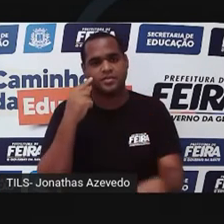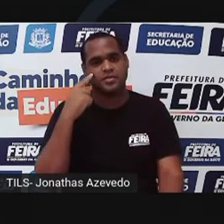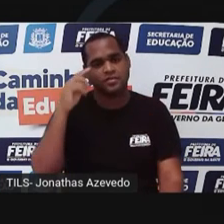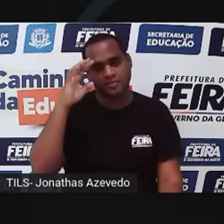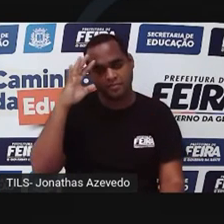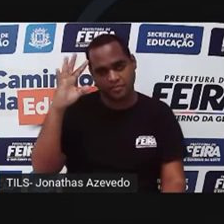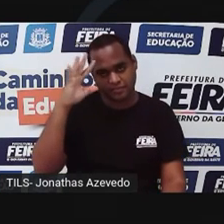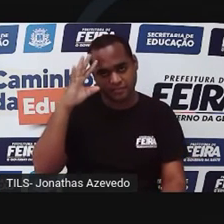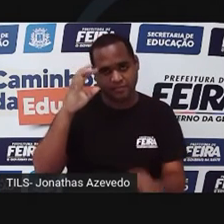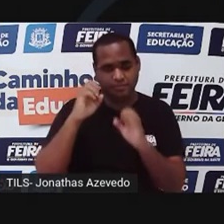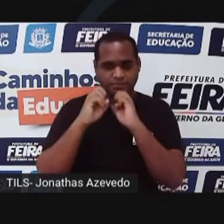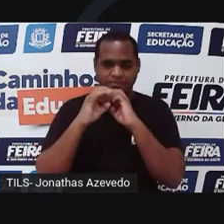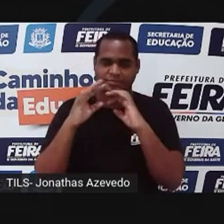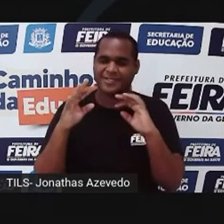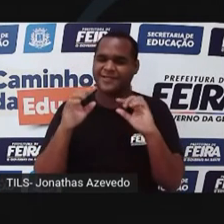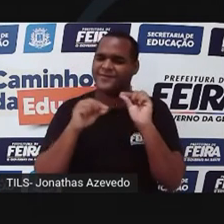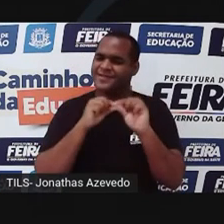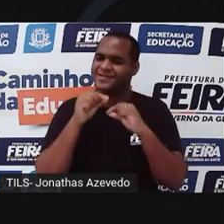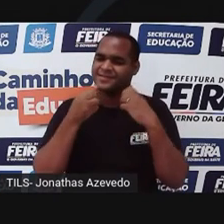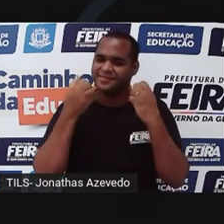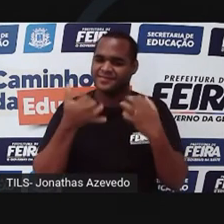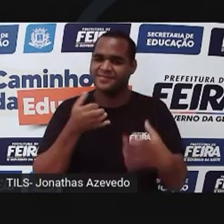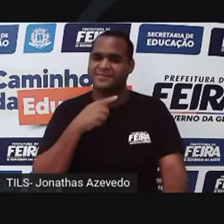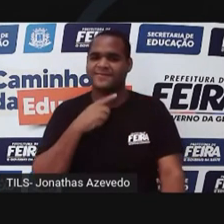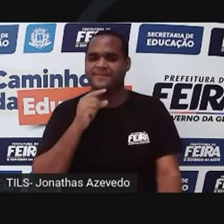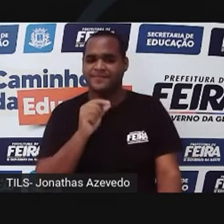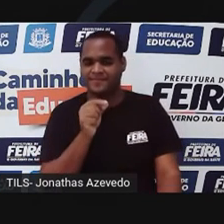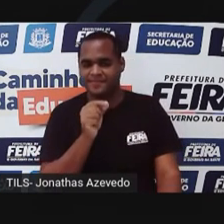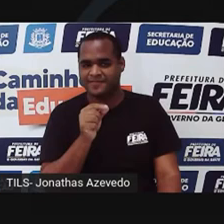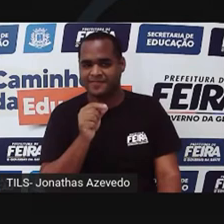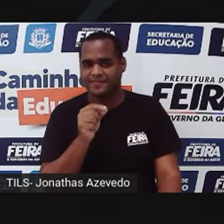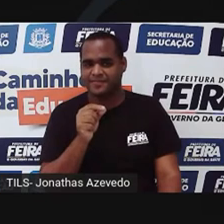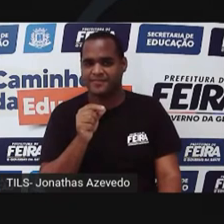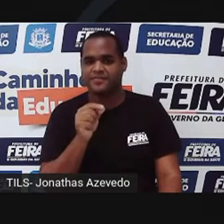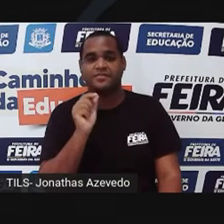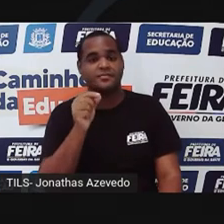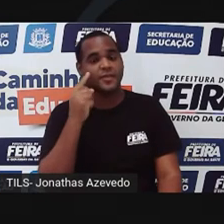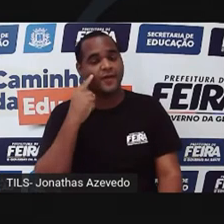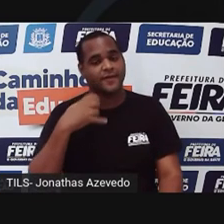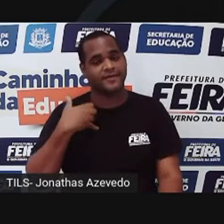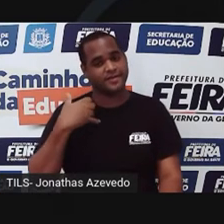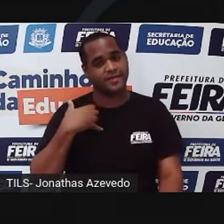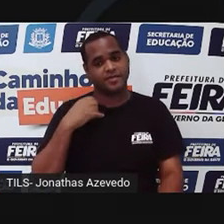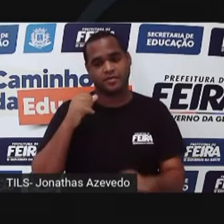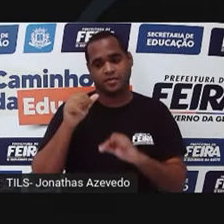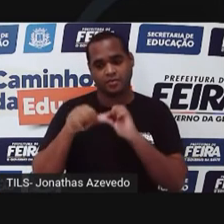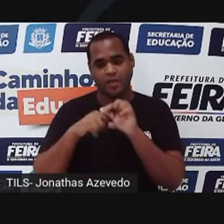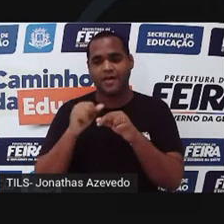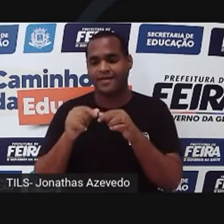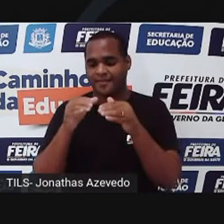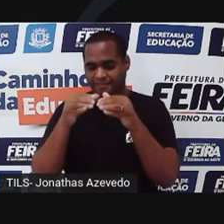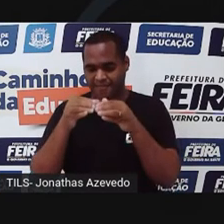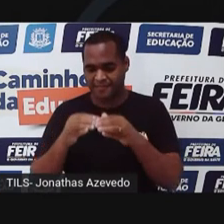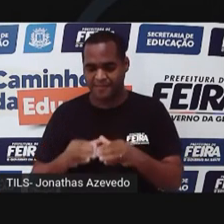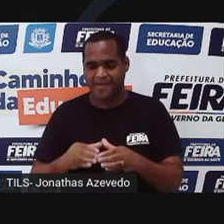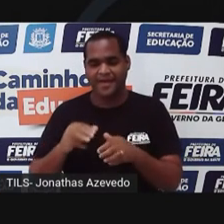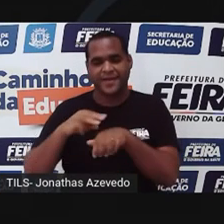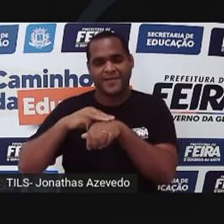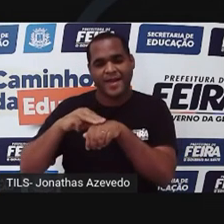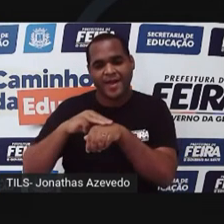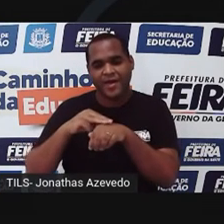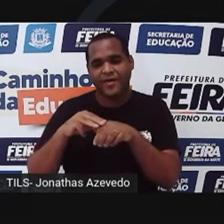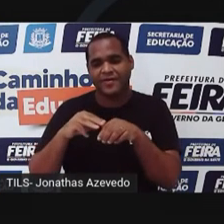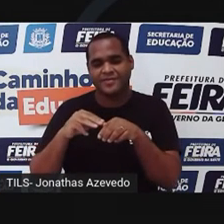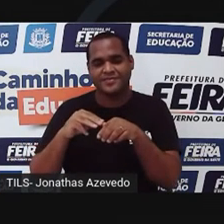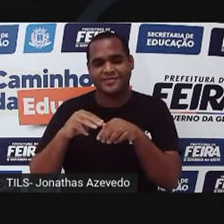ocasião. Só que depois de uma certa idade, você observa que o tronco da árvore é marrom, o caule e